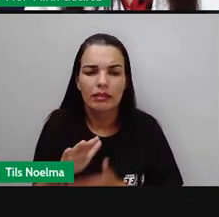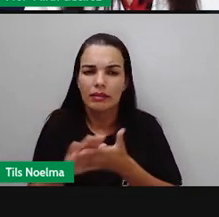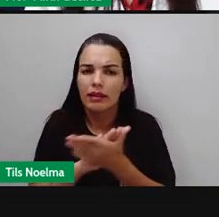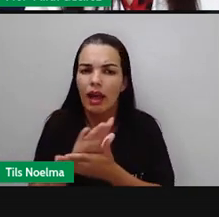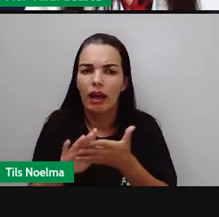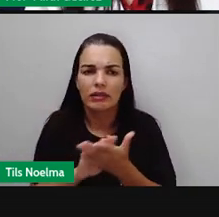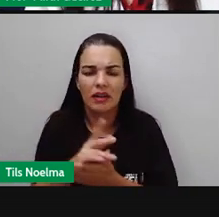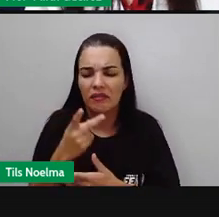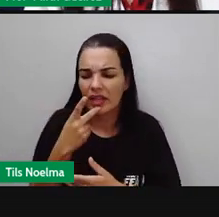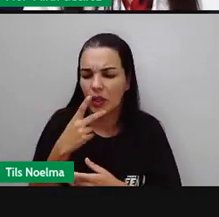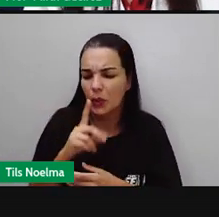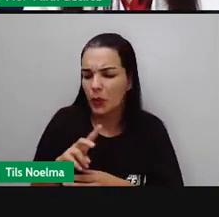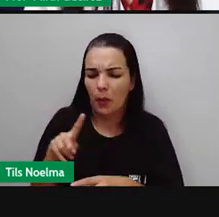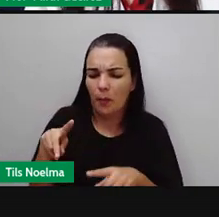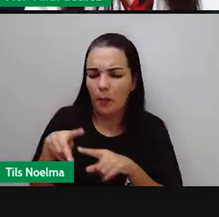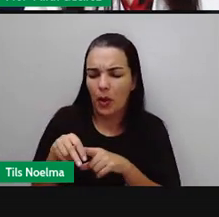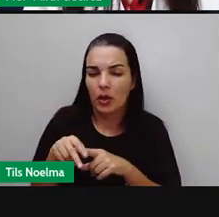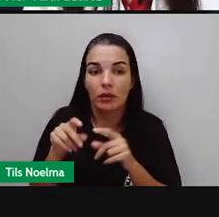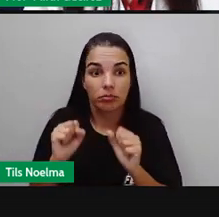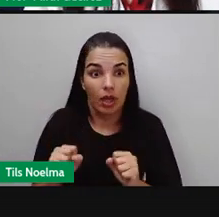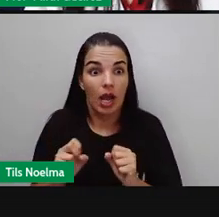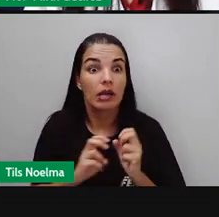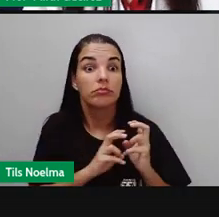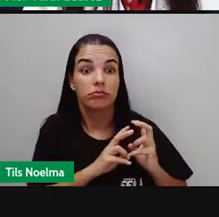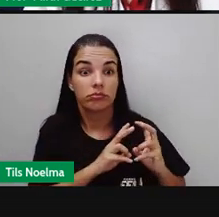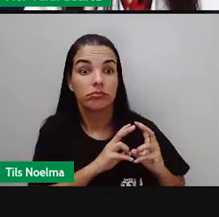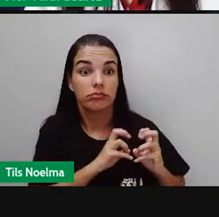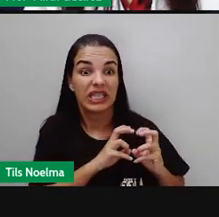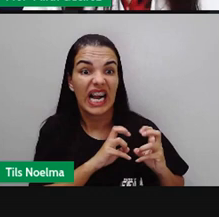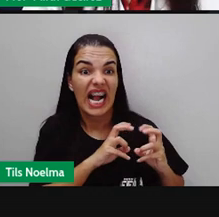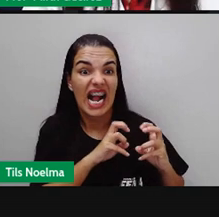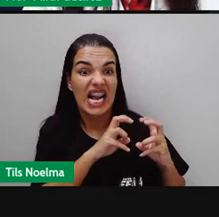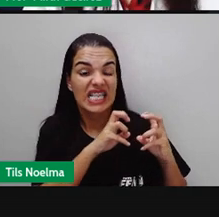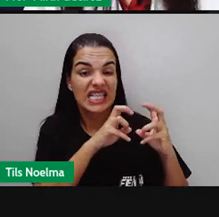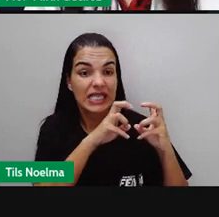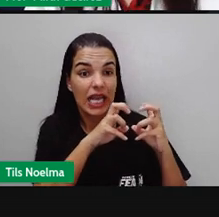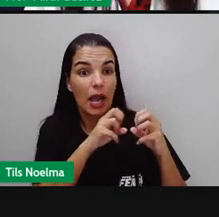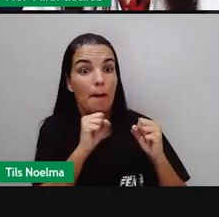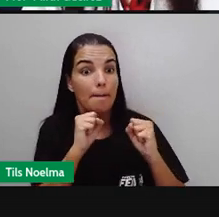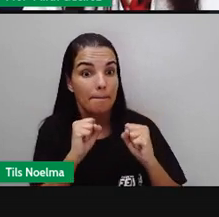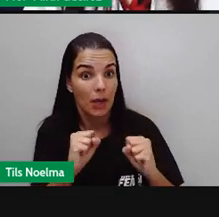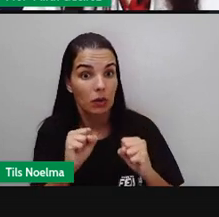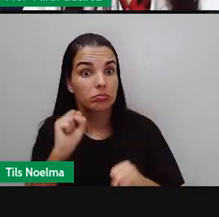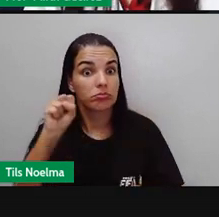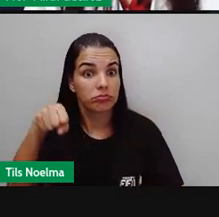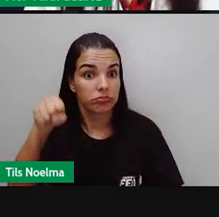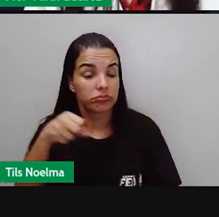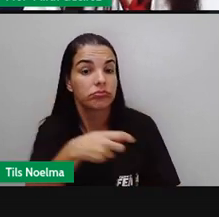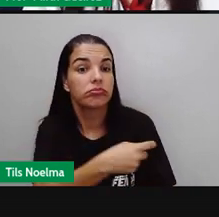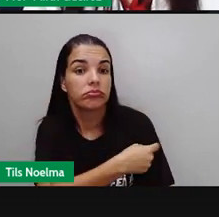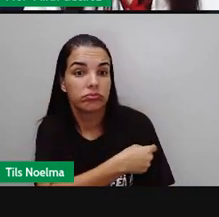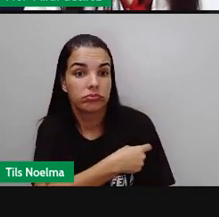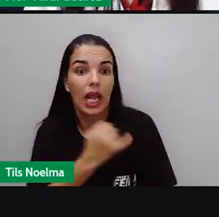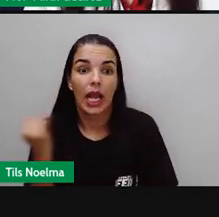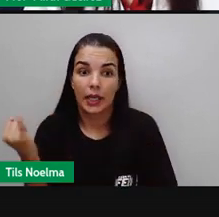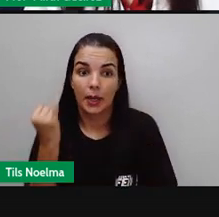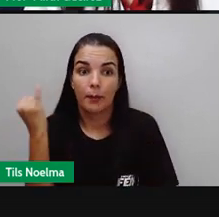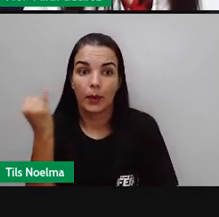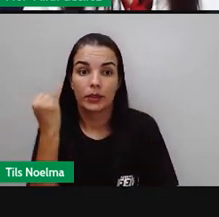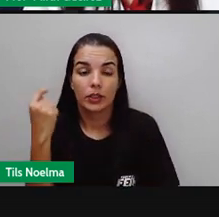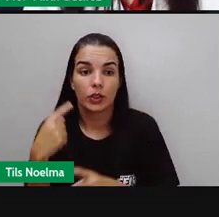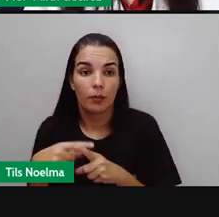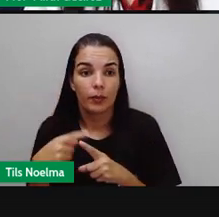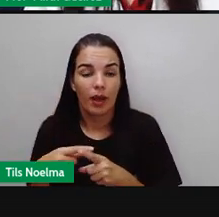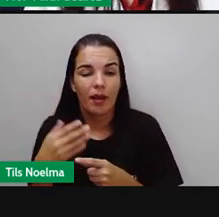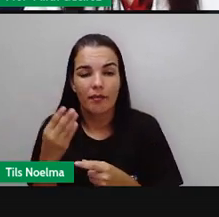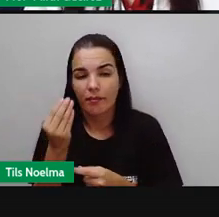tratamento de câncer. E pelo contrário, o ideal é que essa pessoa, ela tome sim essa vacina, né? Uma vez que ela está